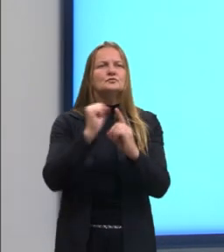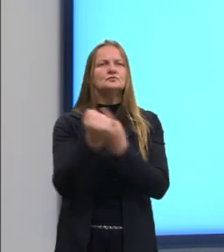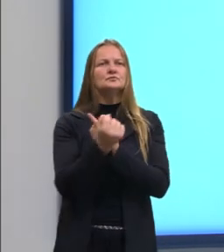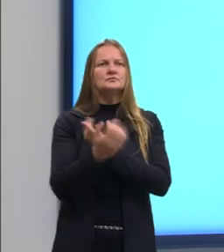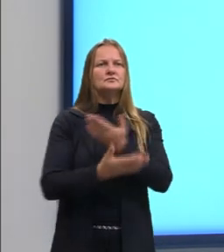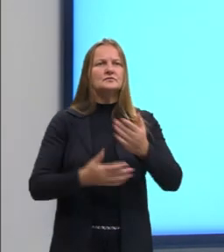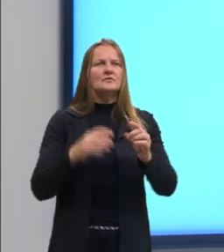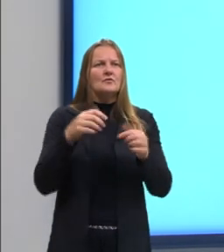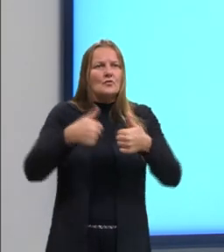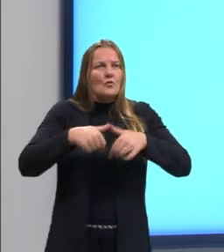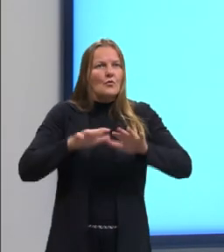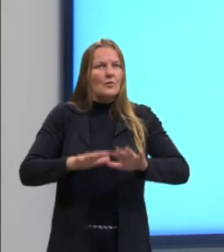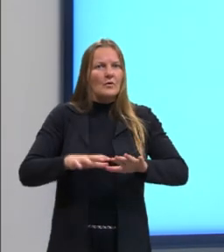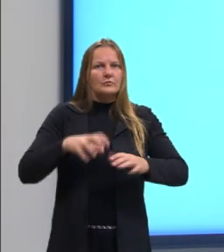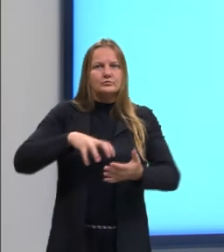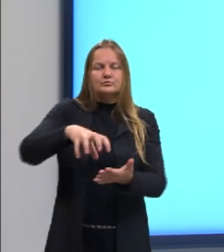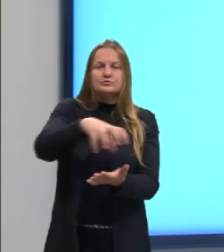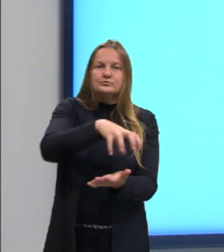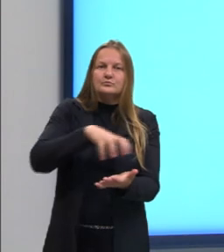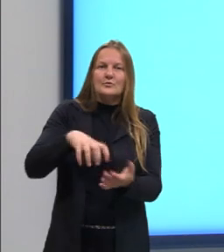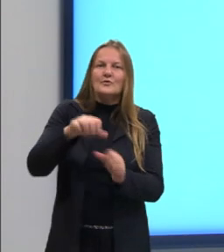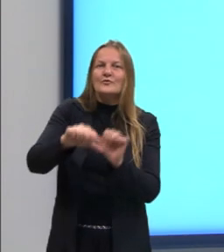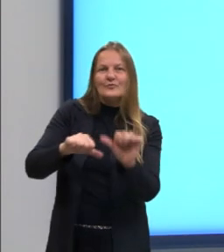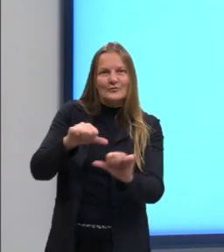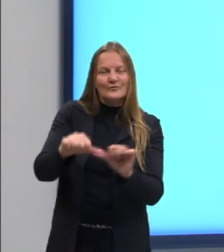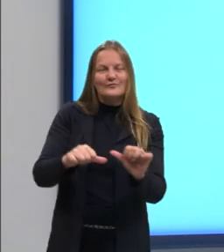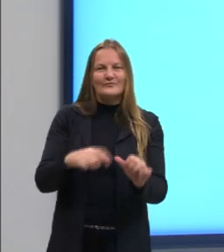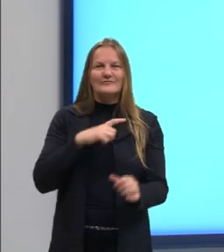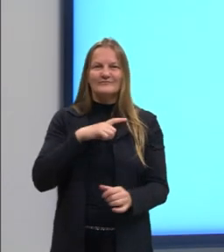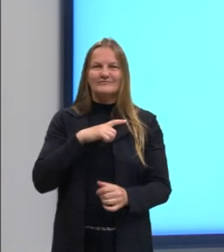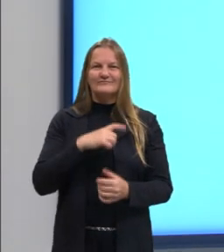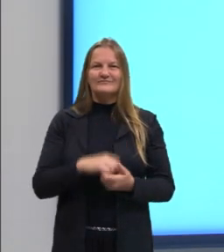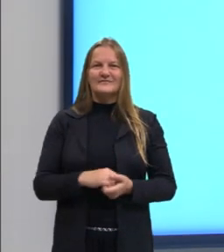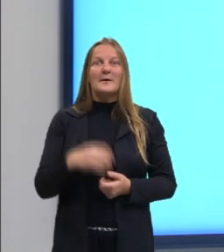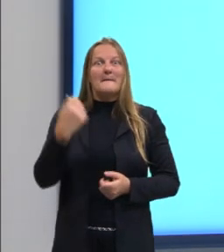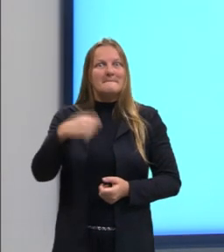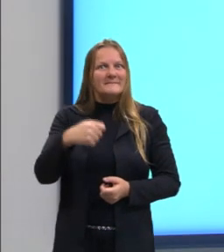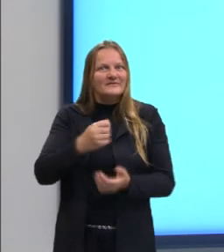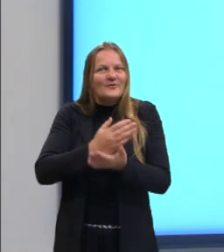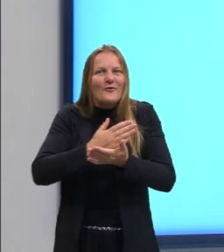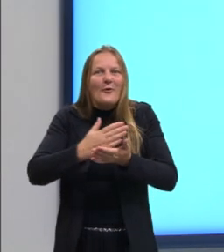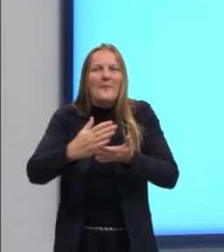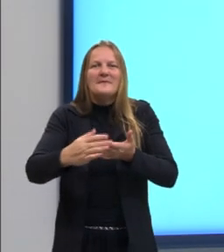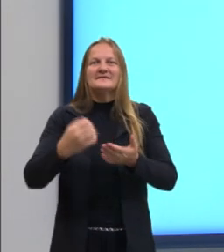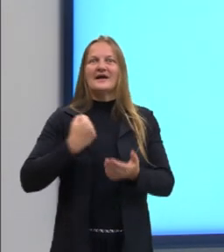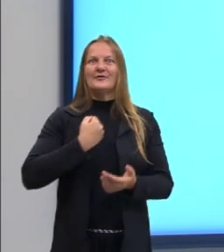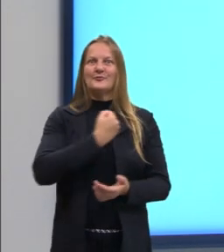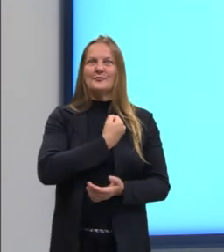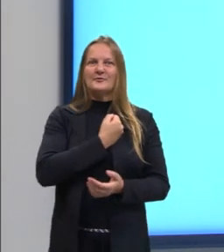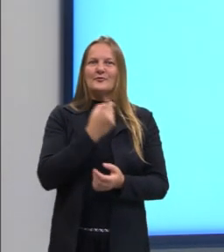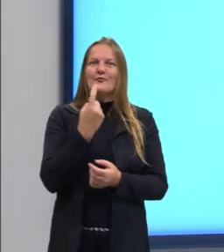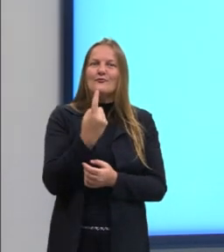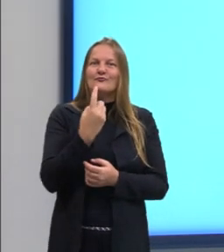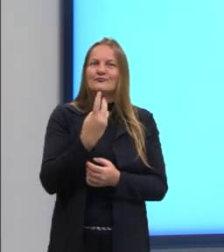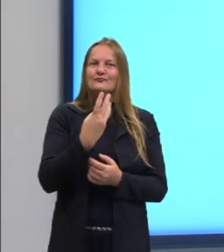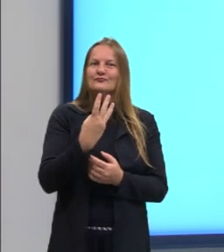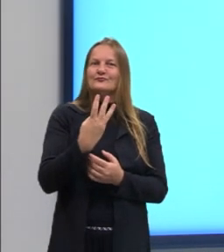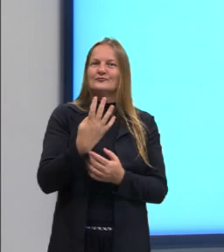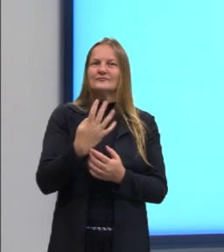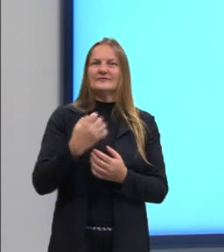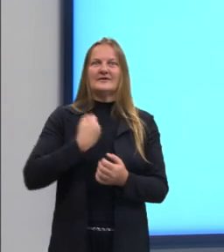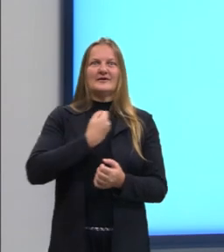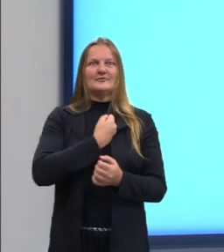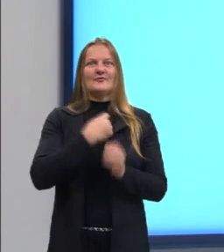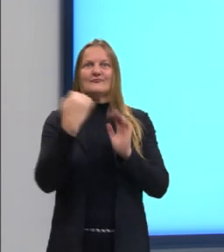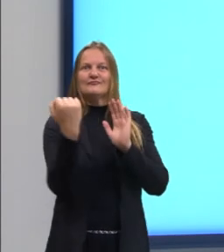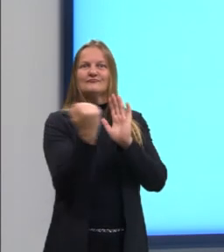locais fixos, deixando de ser nômades, começou, então, a necessidade de estabelecer a definição de números e